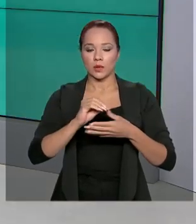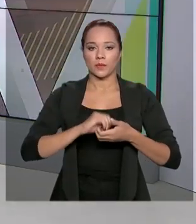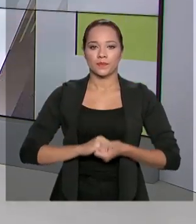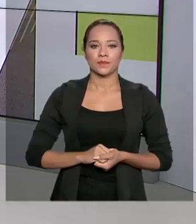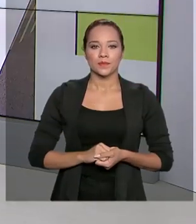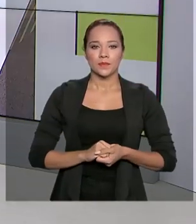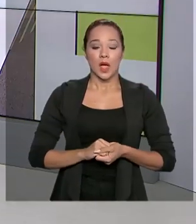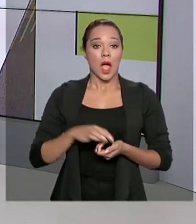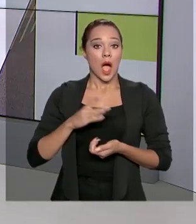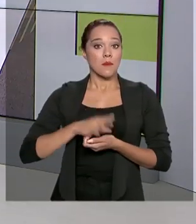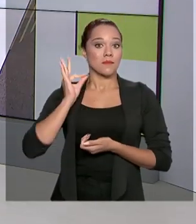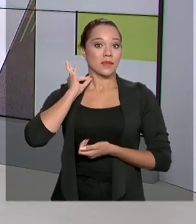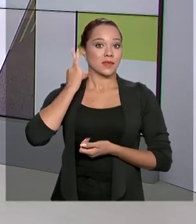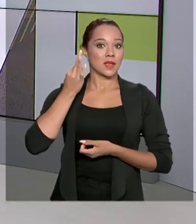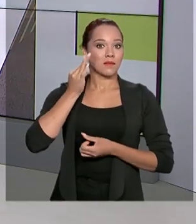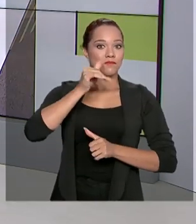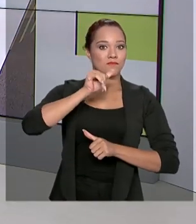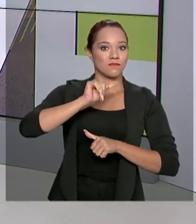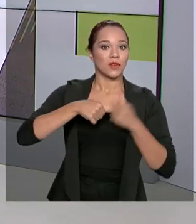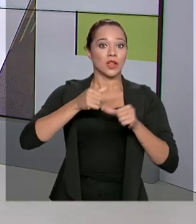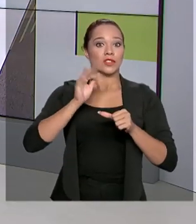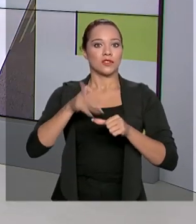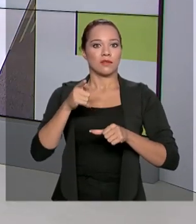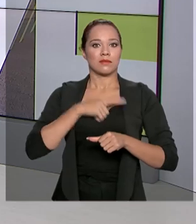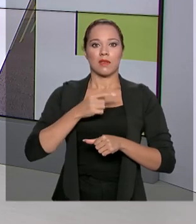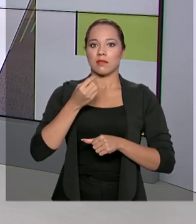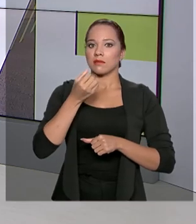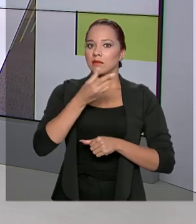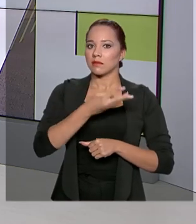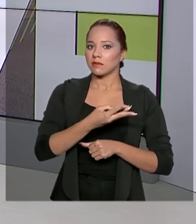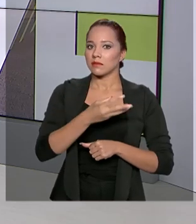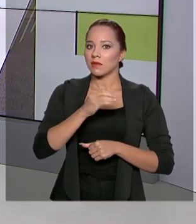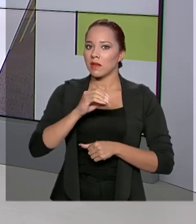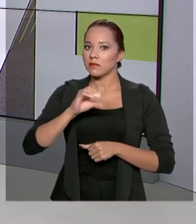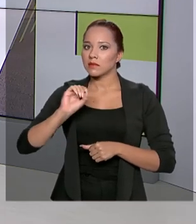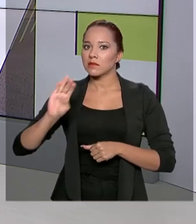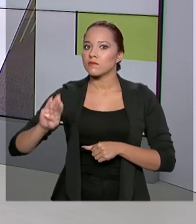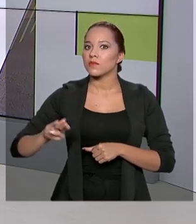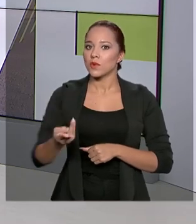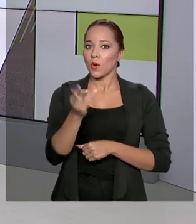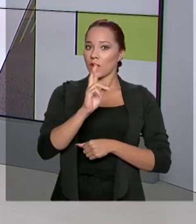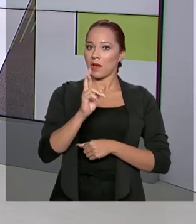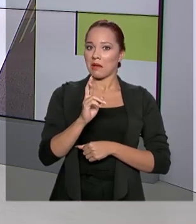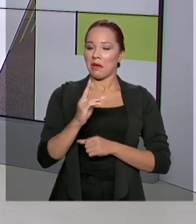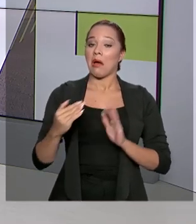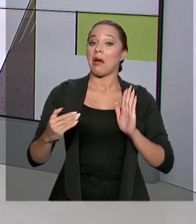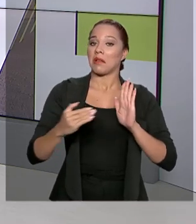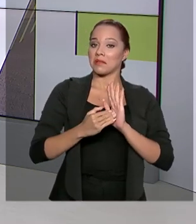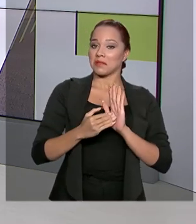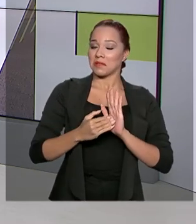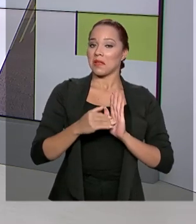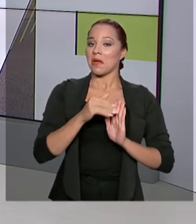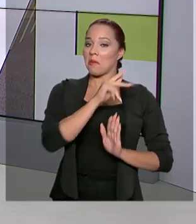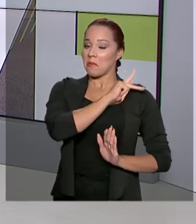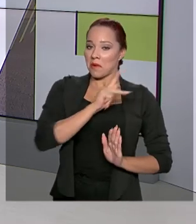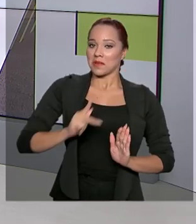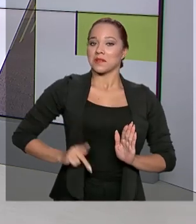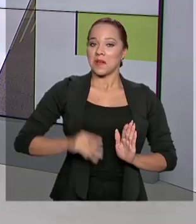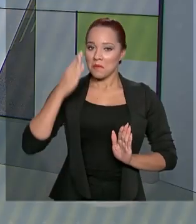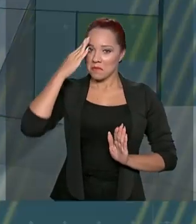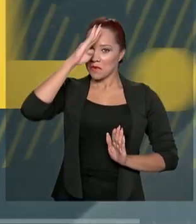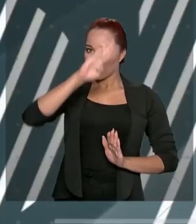Mega Sena da Virada está acumulada em 300 milhões de reais. Até o presidente Jair Bolsonaro resolveu apostar.